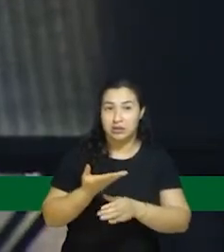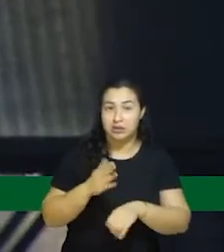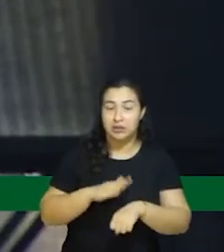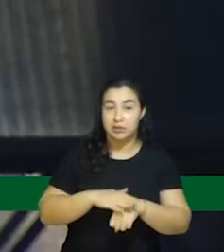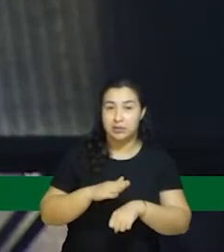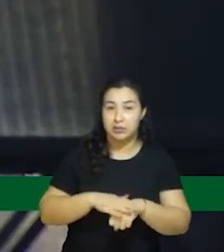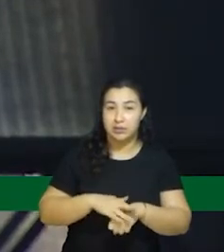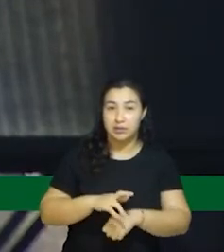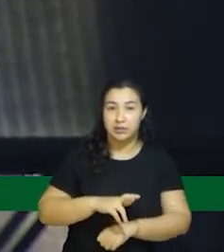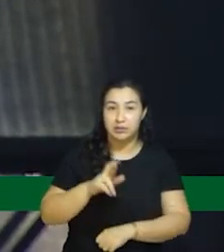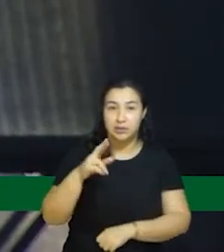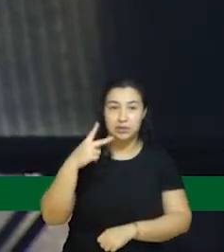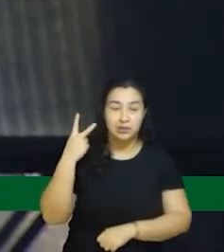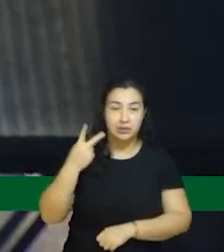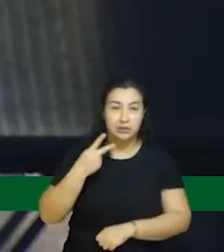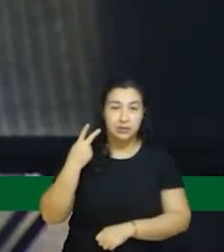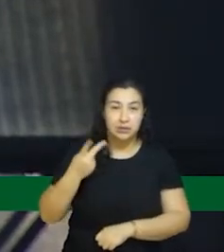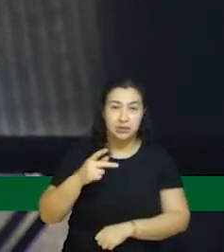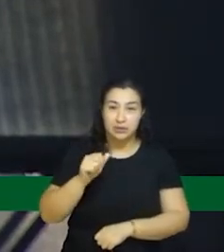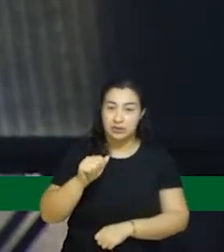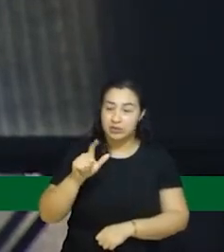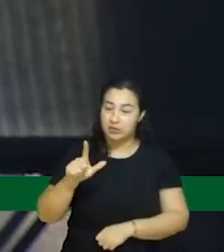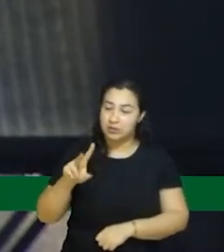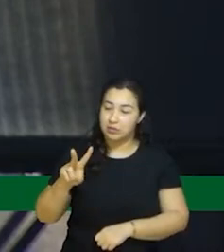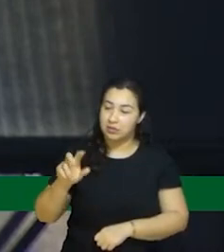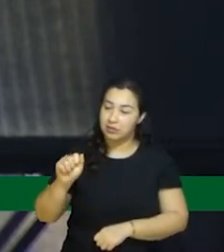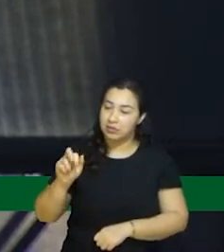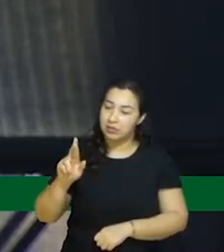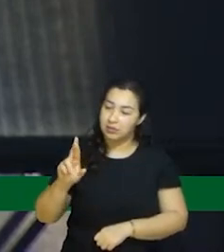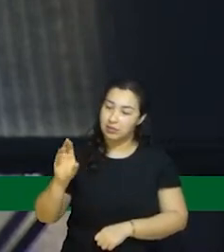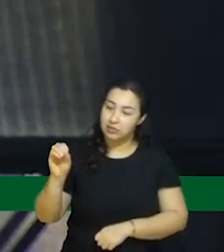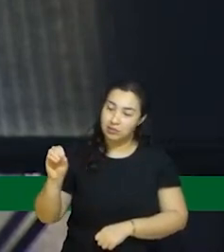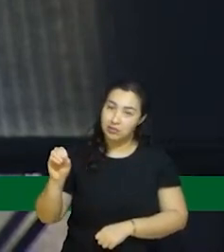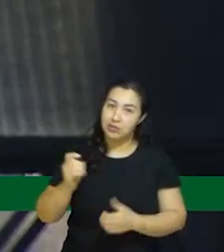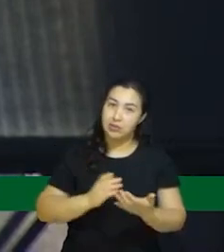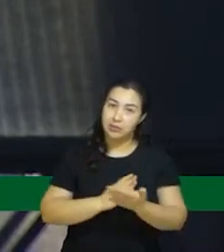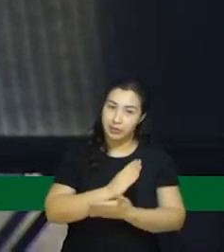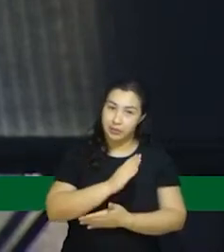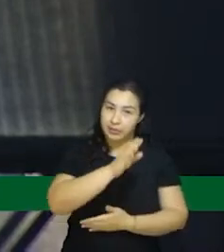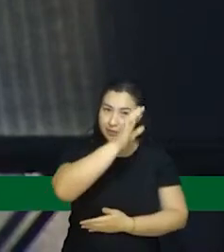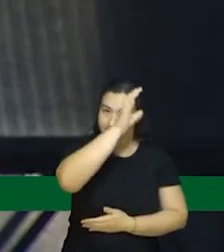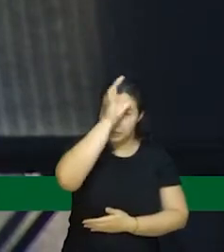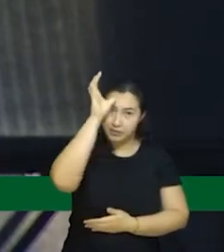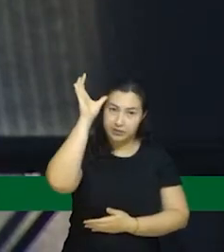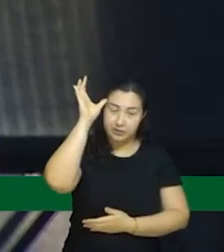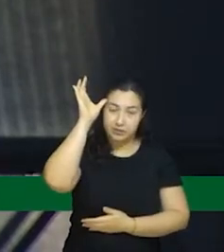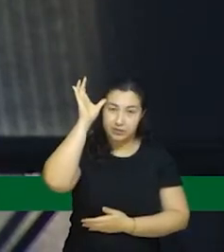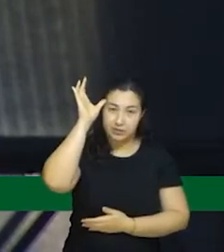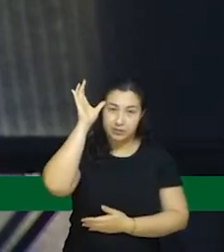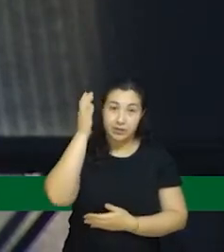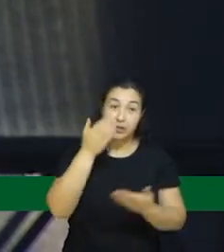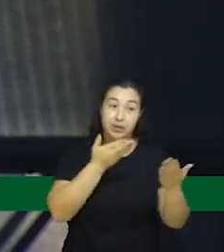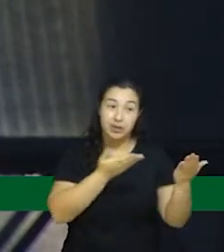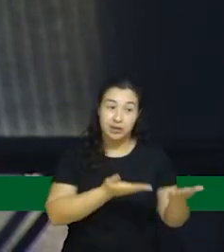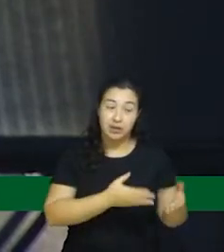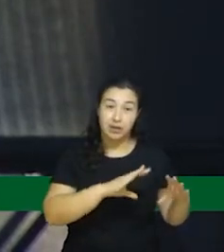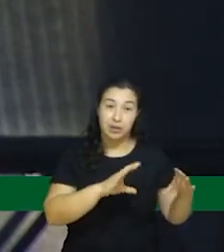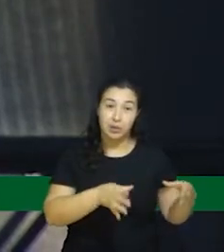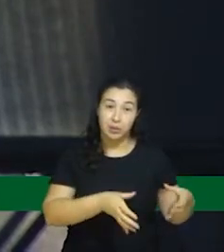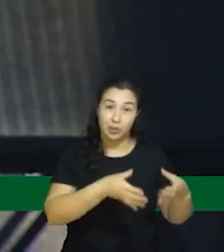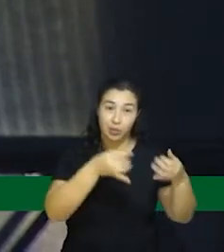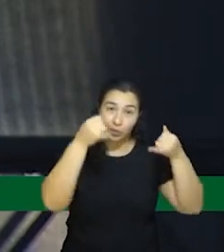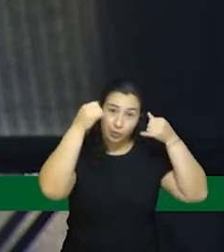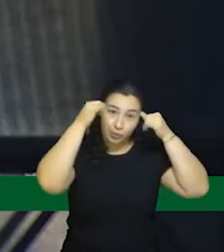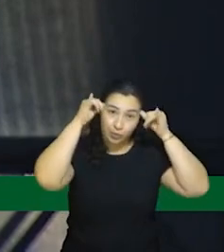vereador Álvaro Joinha e aprovada na Câmara dos Vereadores, que tornou essa raça reconhecida